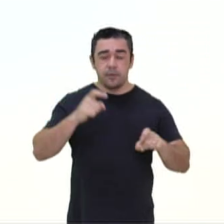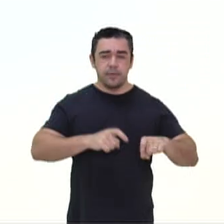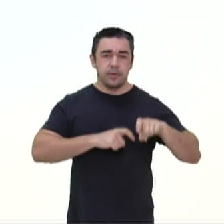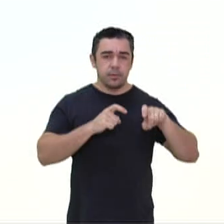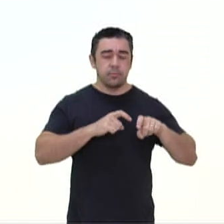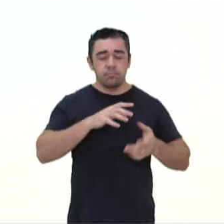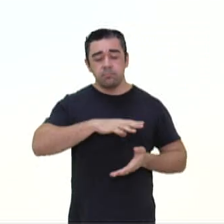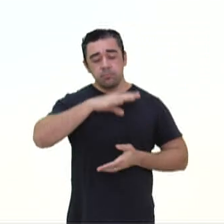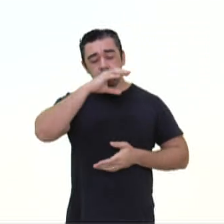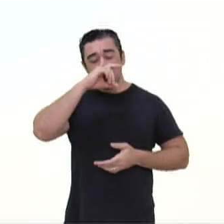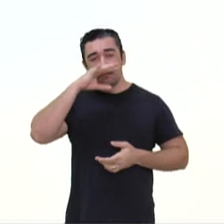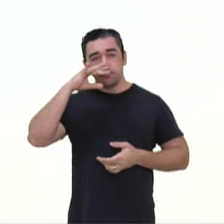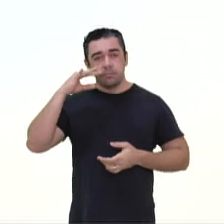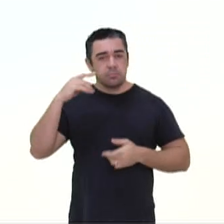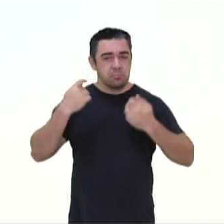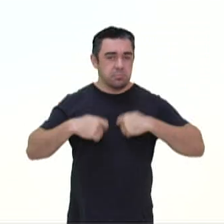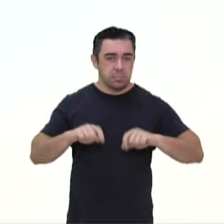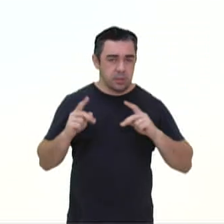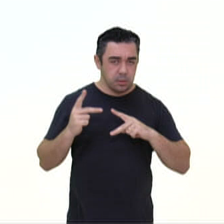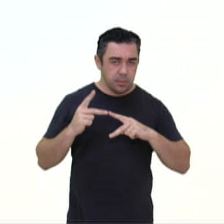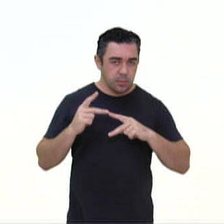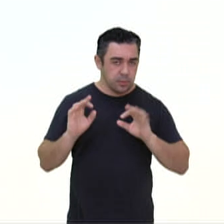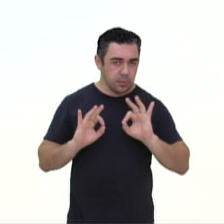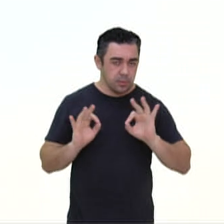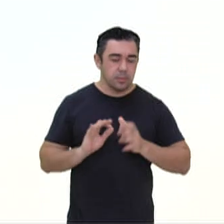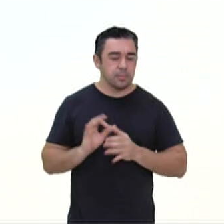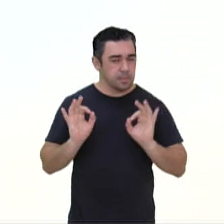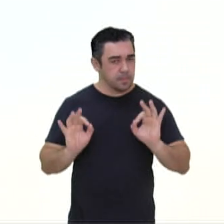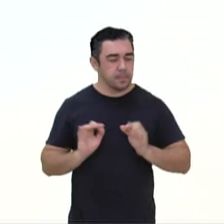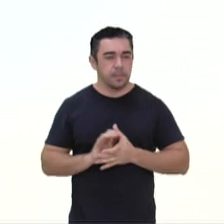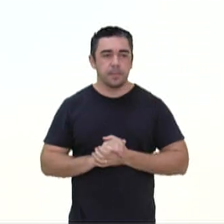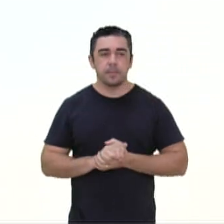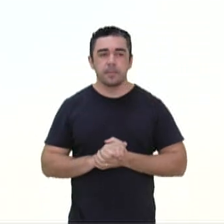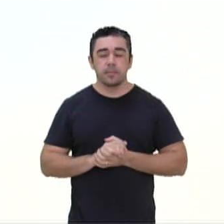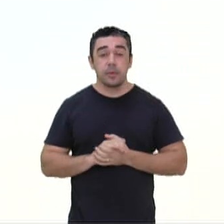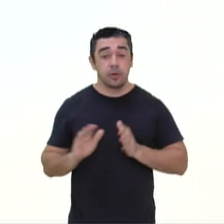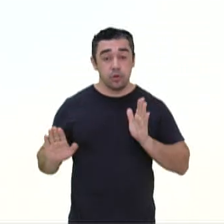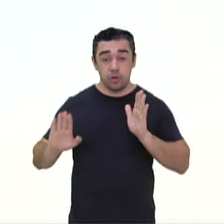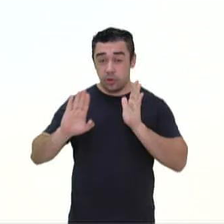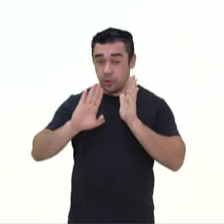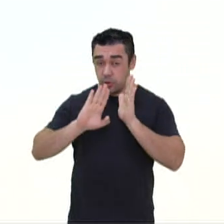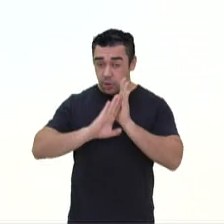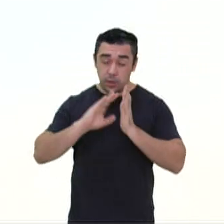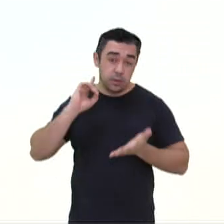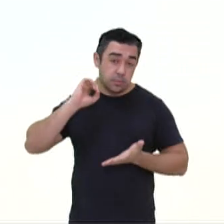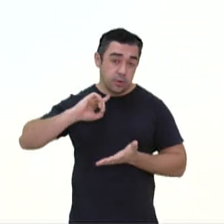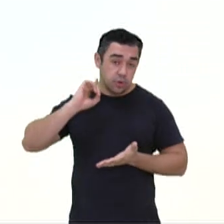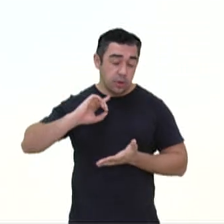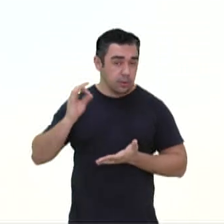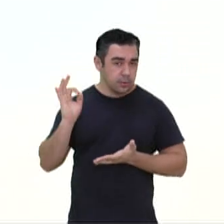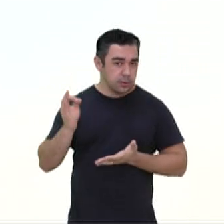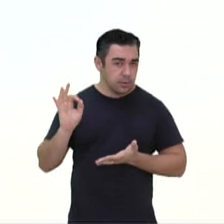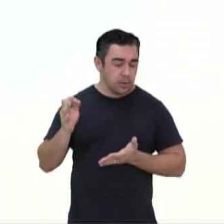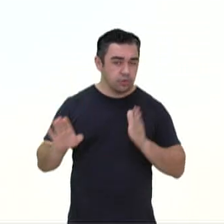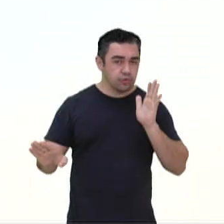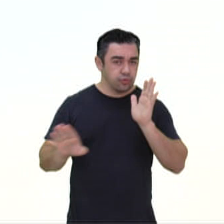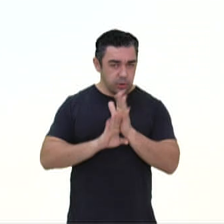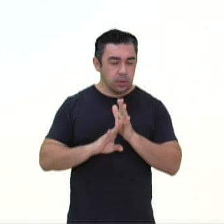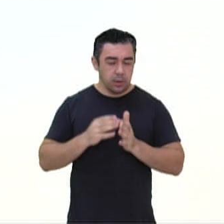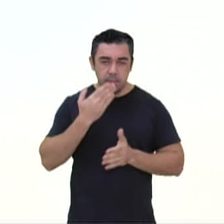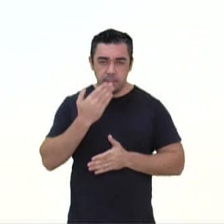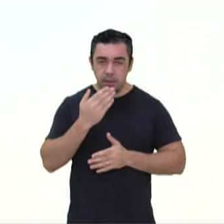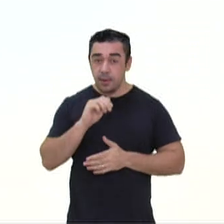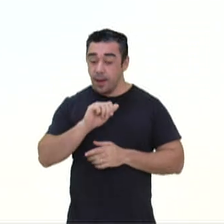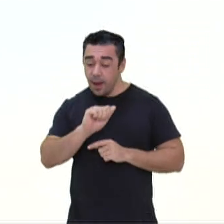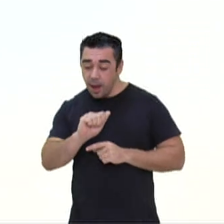Sorveu. Então, não requer a preposição. Certinho lá. Cheguei a Minas Gerais. Verbo chegar, pede